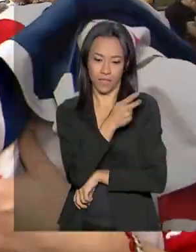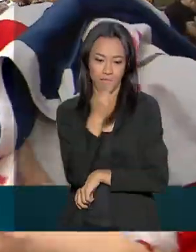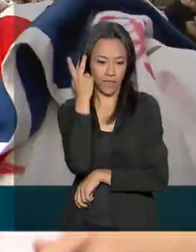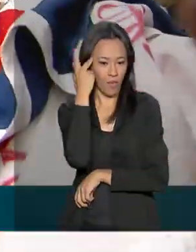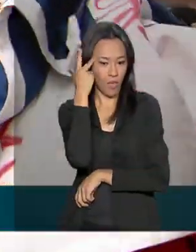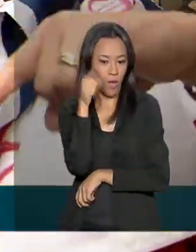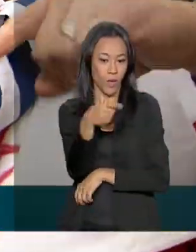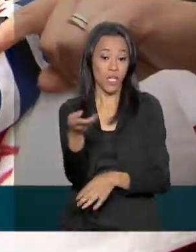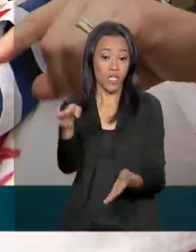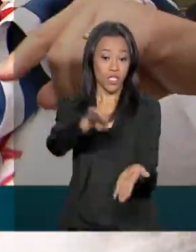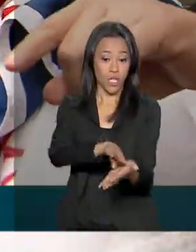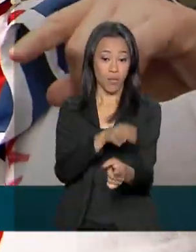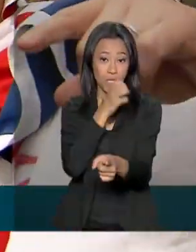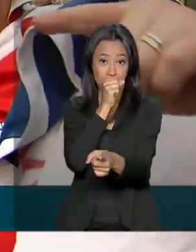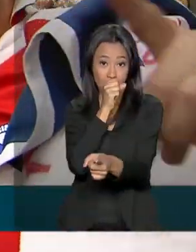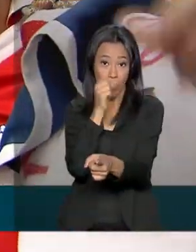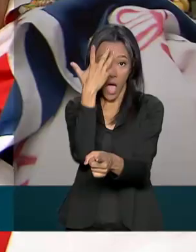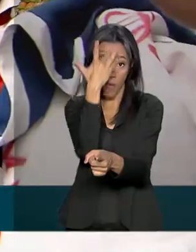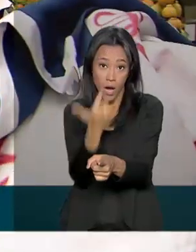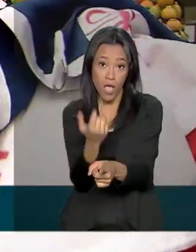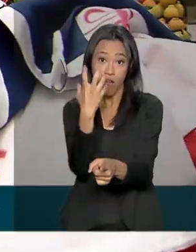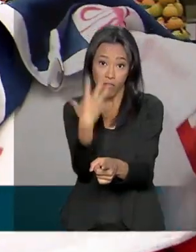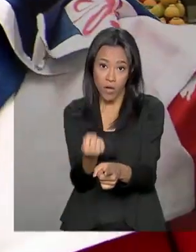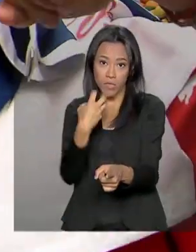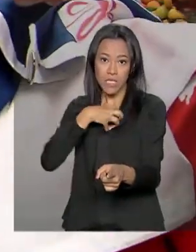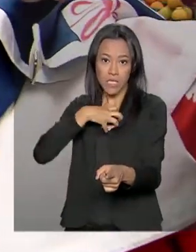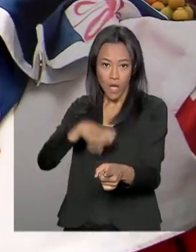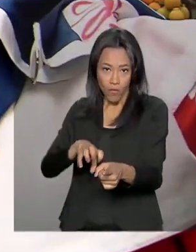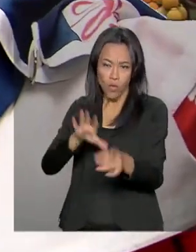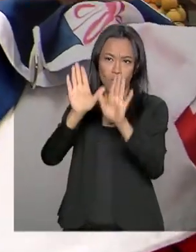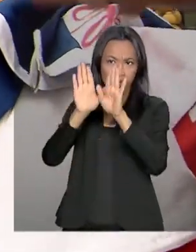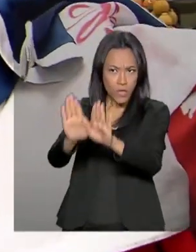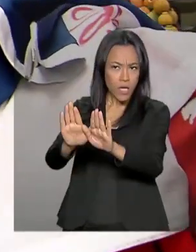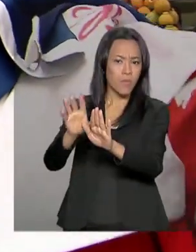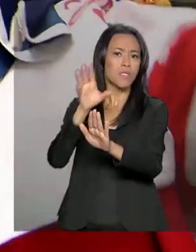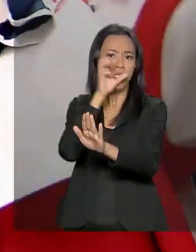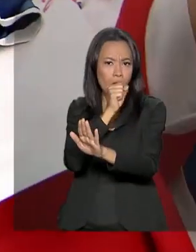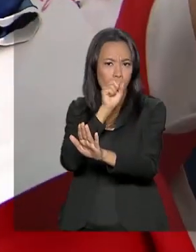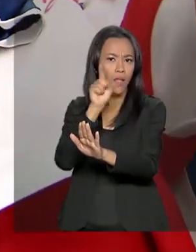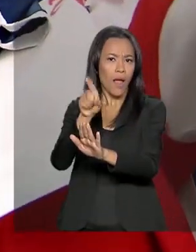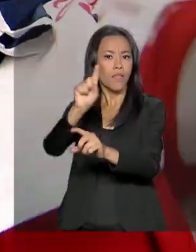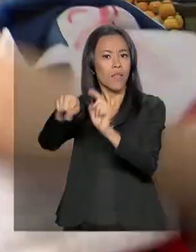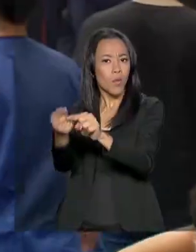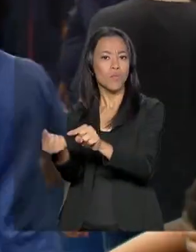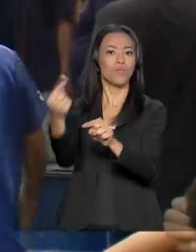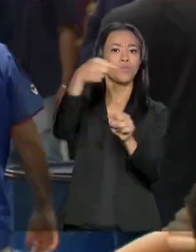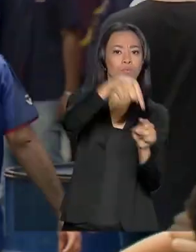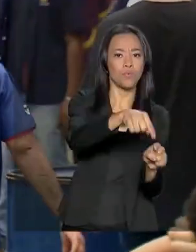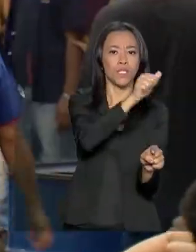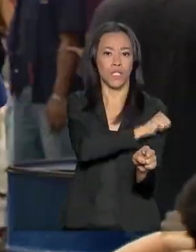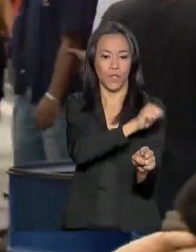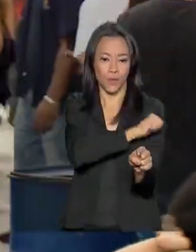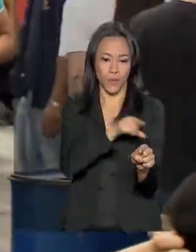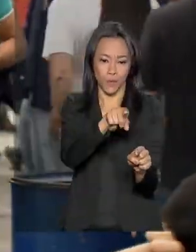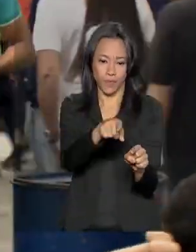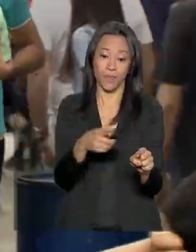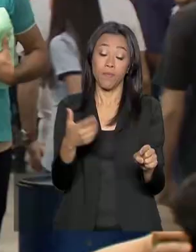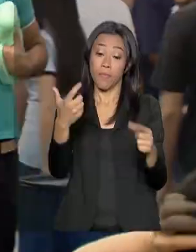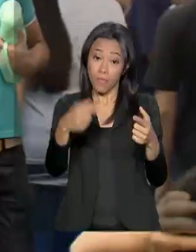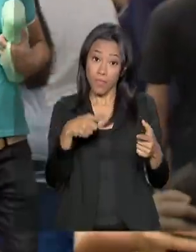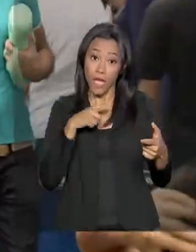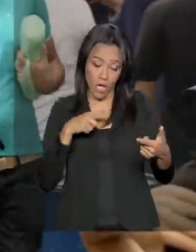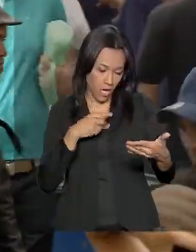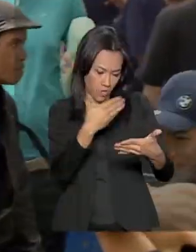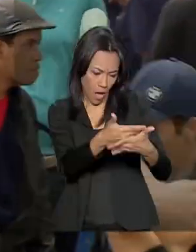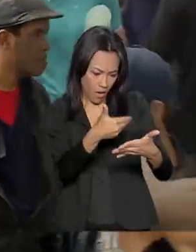Chegamos sábado, vamos amanhã para Salvador, ficamos lá até sábado, depois Rio de Janeiro. O Mercadão está no guia do